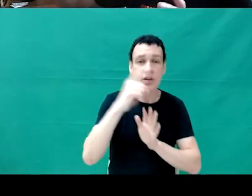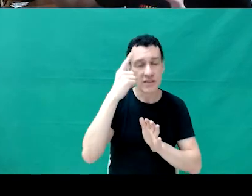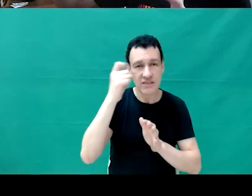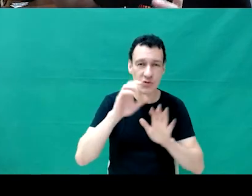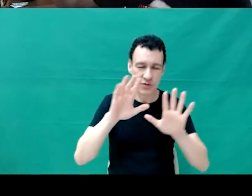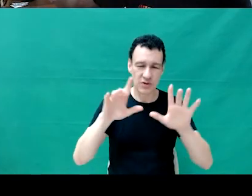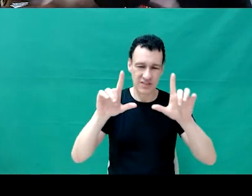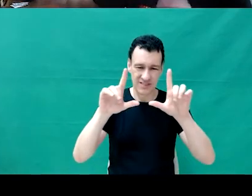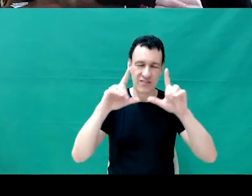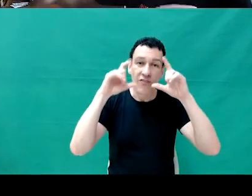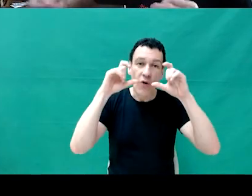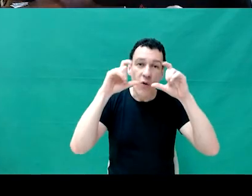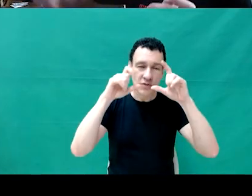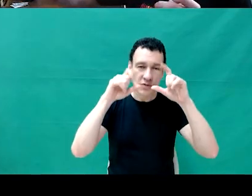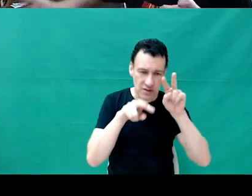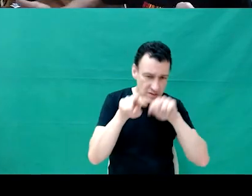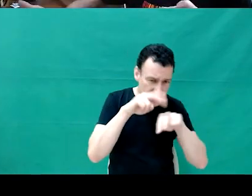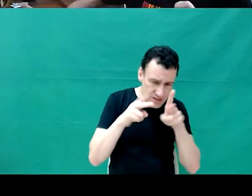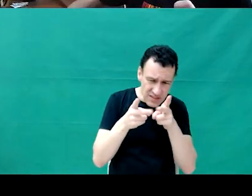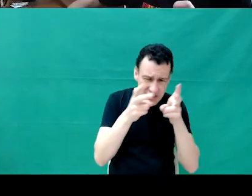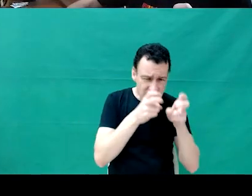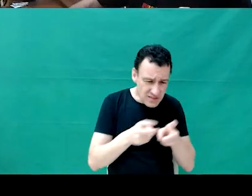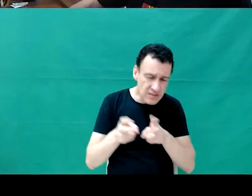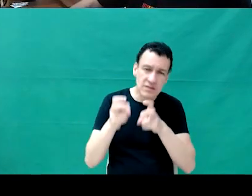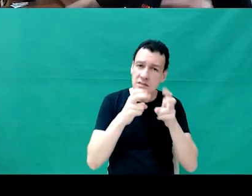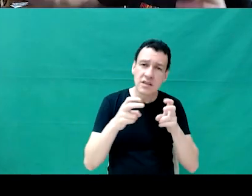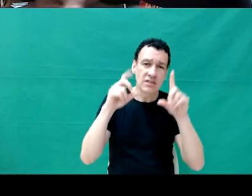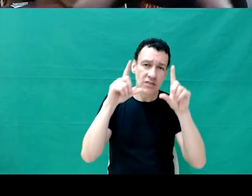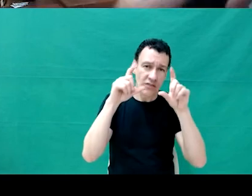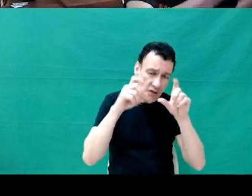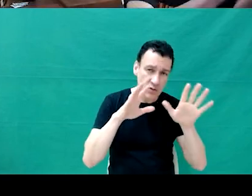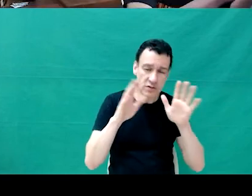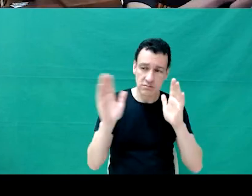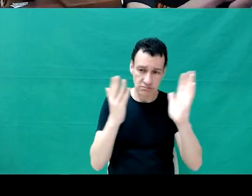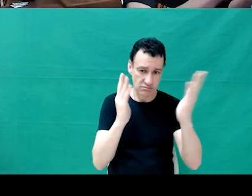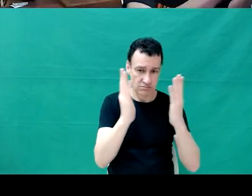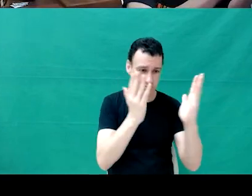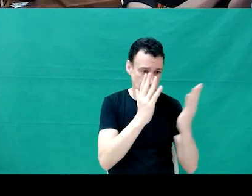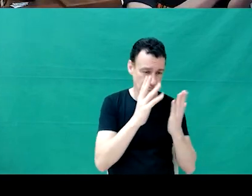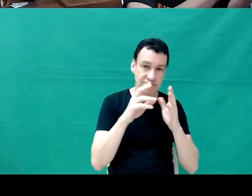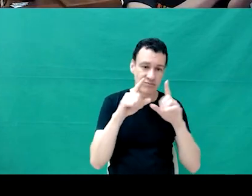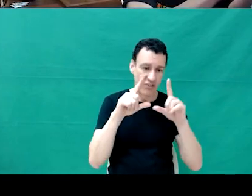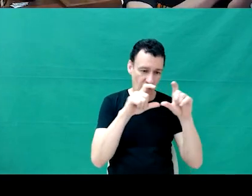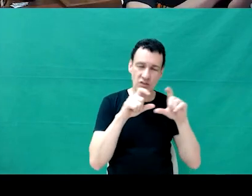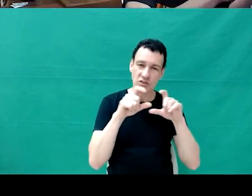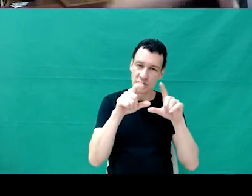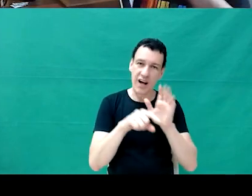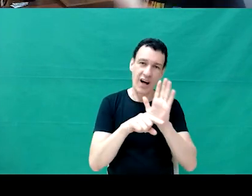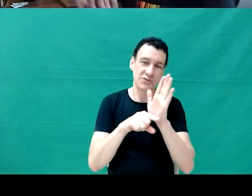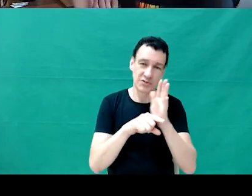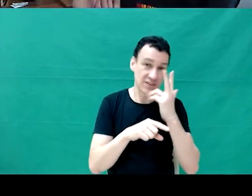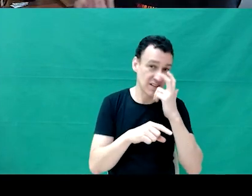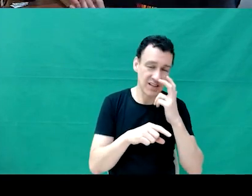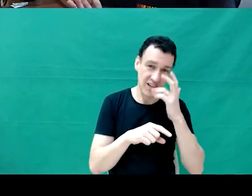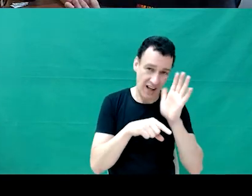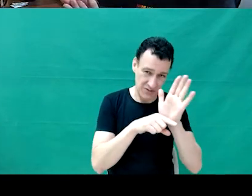gerir imagens e utiliza machine learning e que hoje em dia é usada para uma outra série de aplicações que